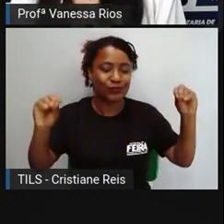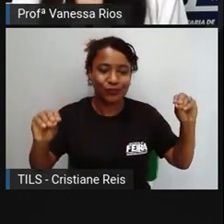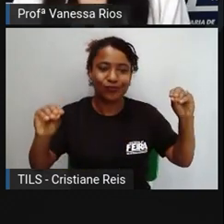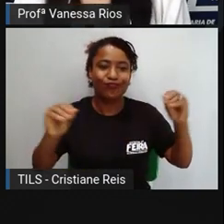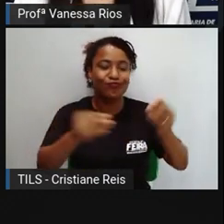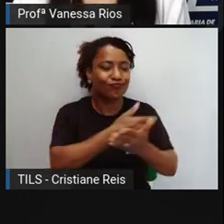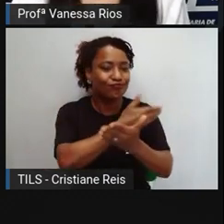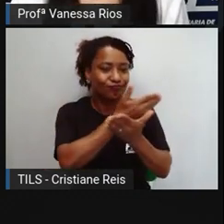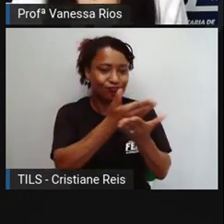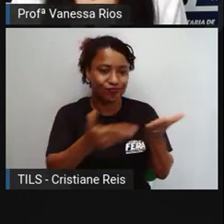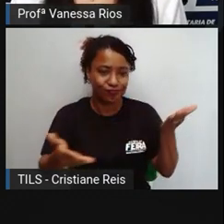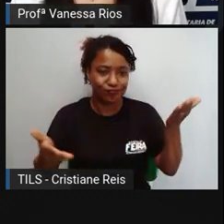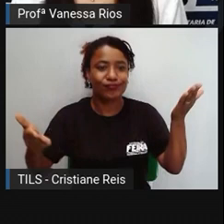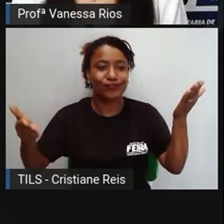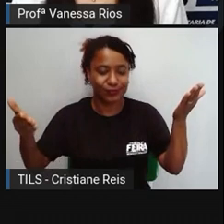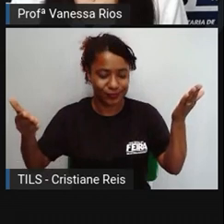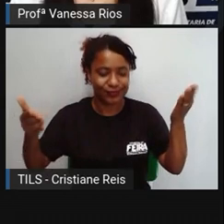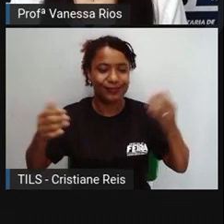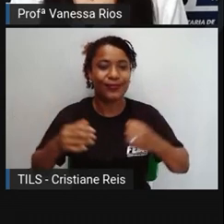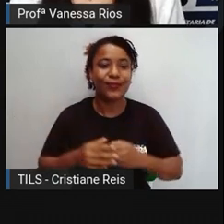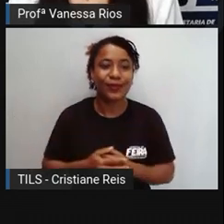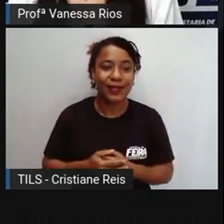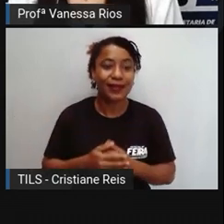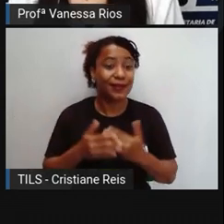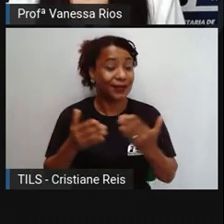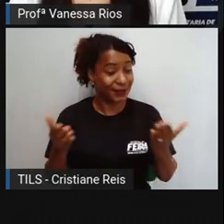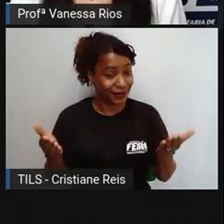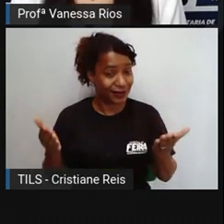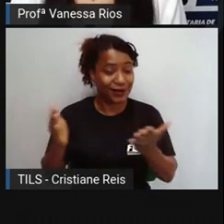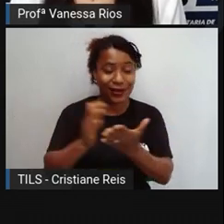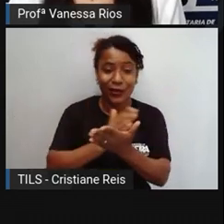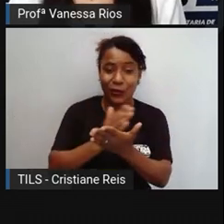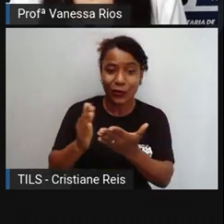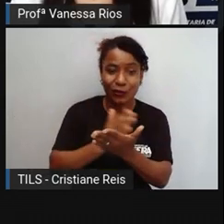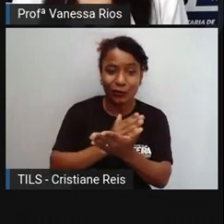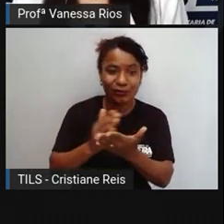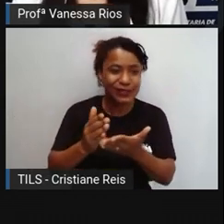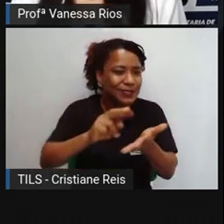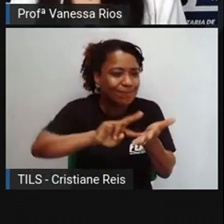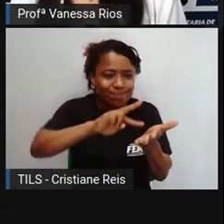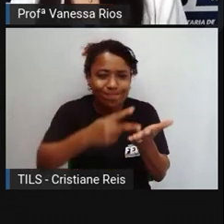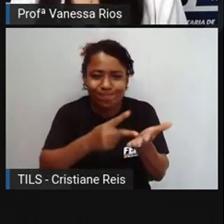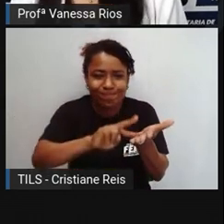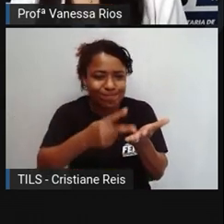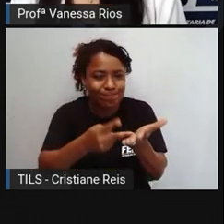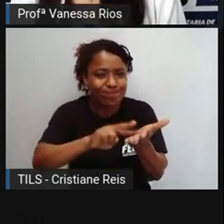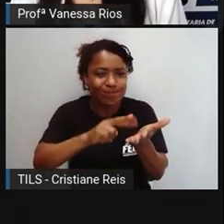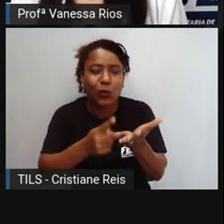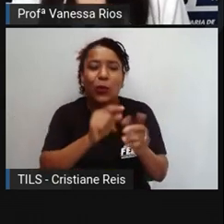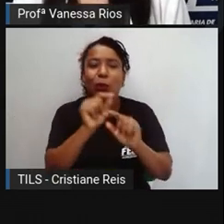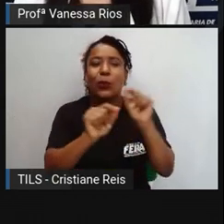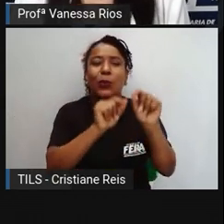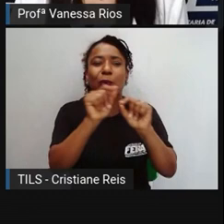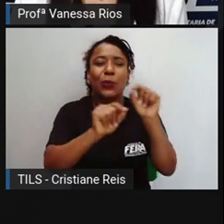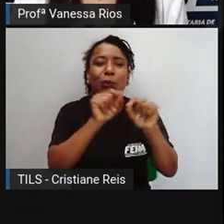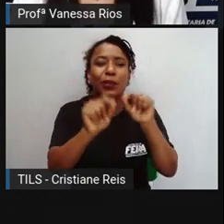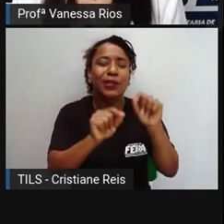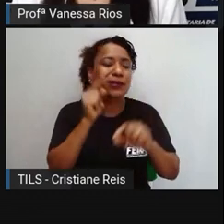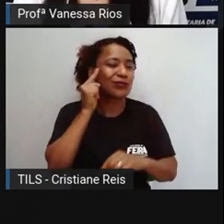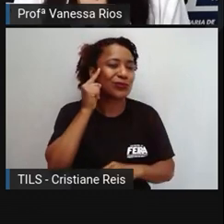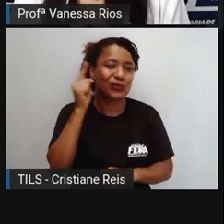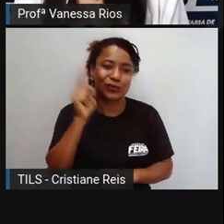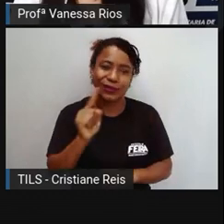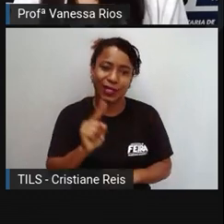deixaram aí de existir. E aí alguns até hoje não conseguiram ser traduzidos totalmente,